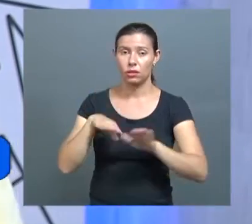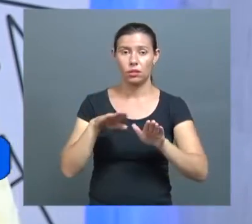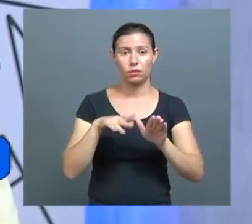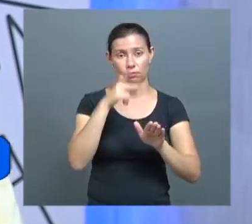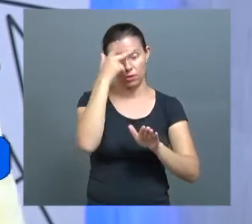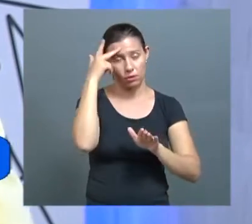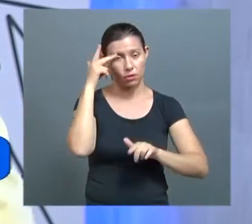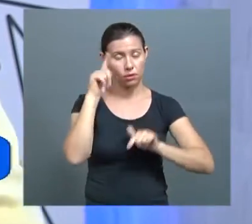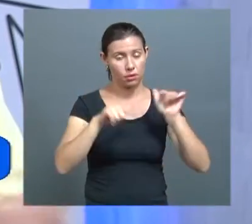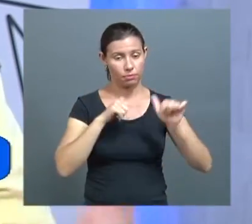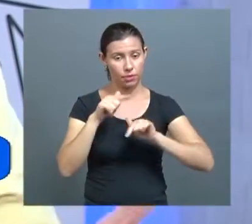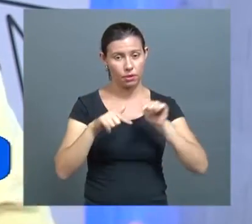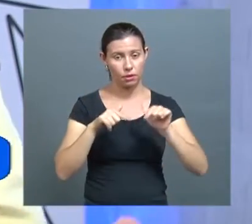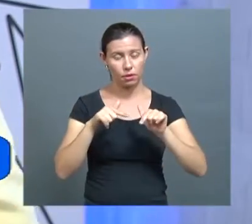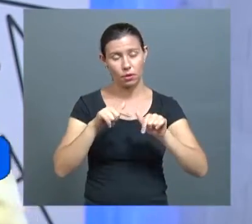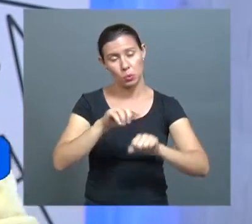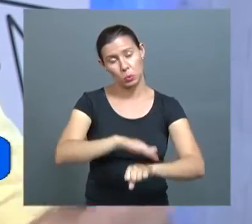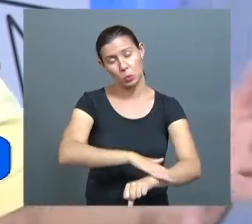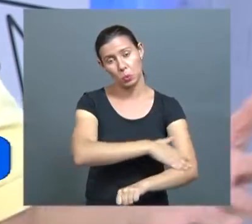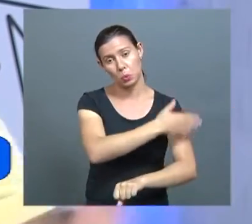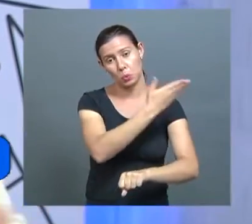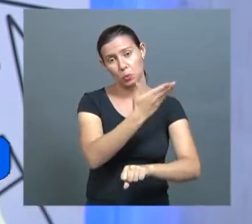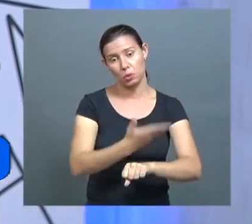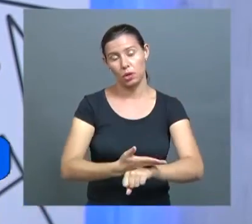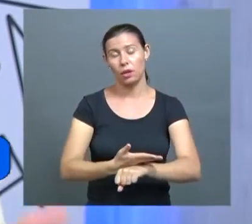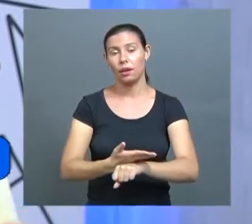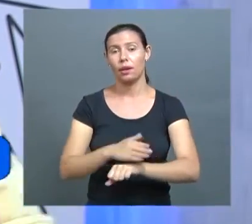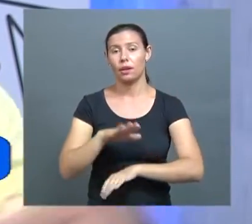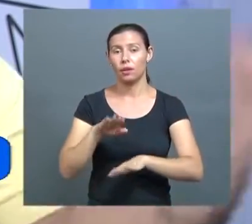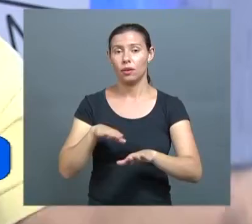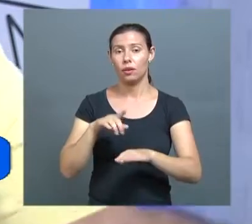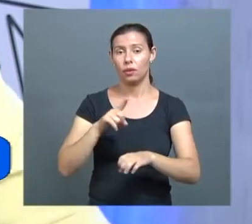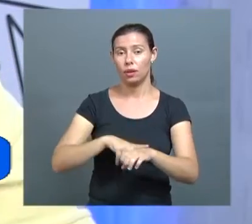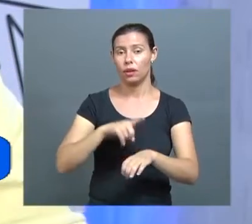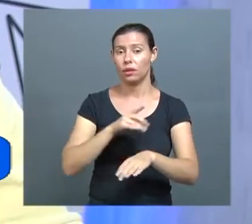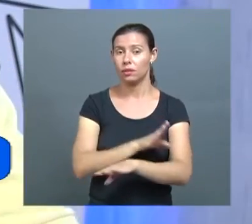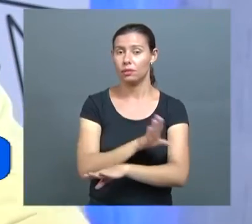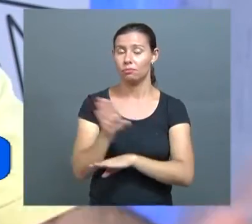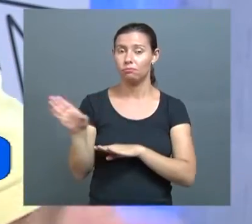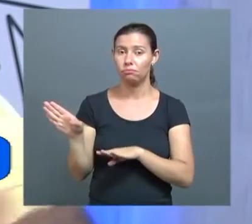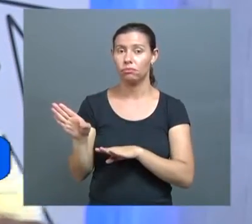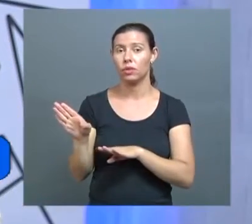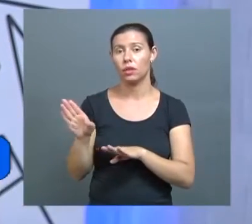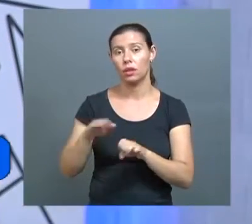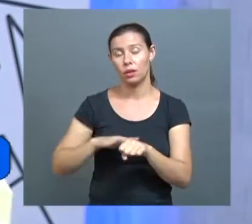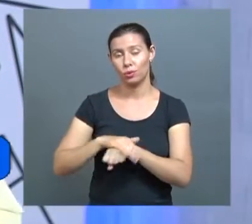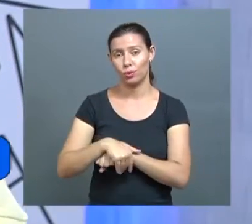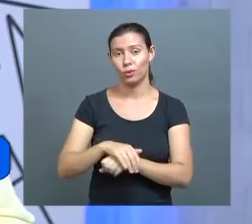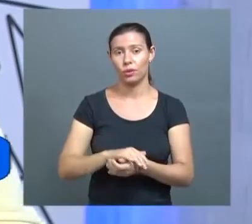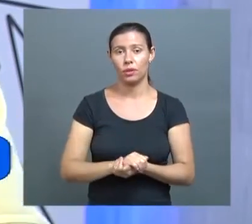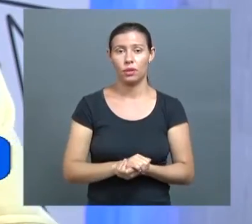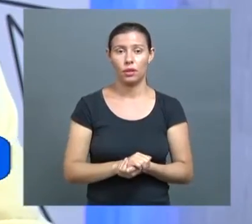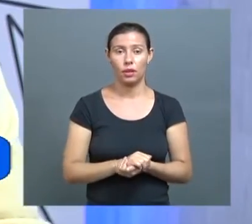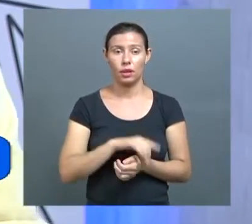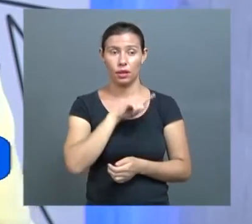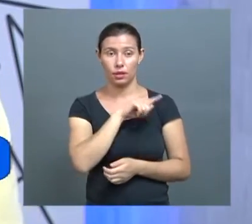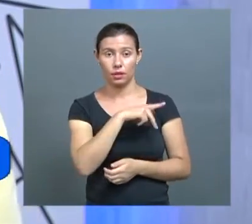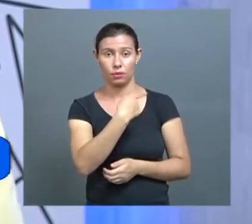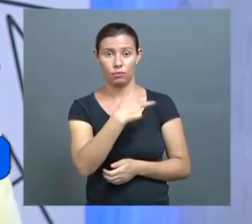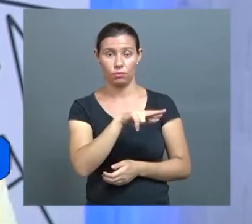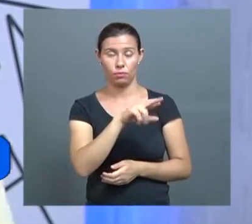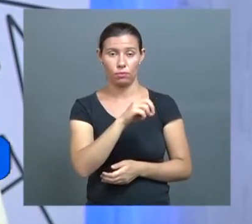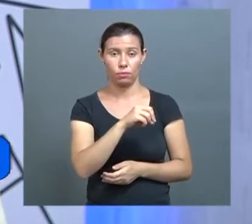todo, o horário que ele tem para ir procurar algum tipo de tratamento à noite. Apesar de que, no pronto-socorro, a gente não faz